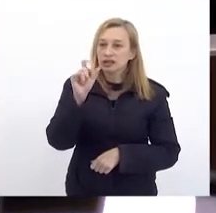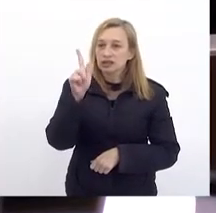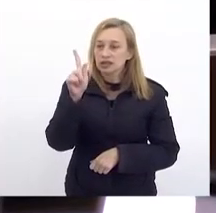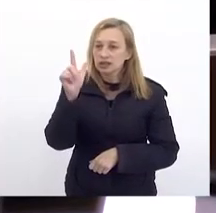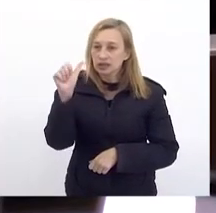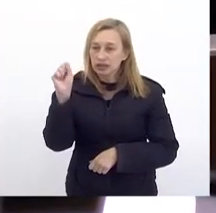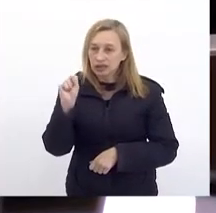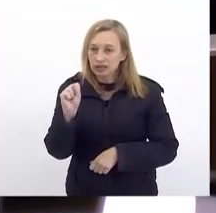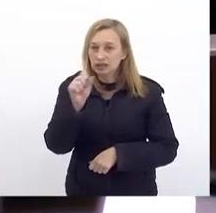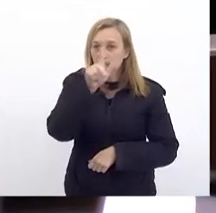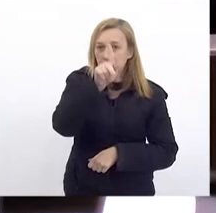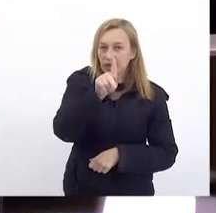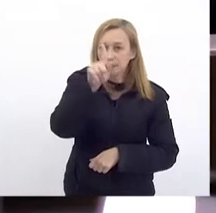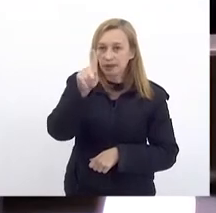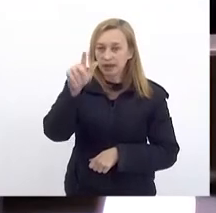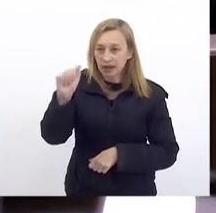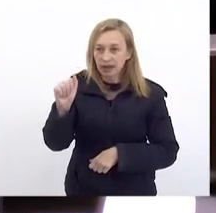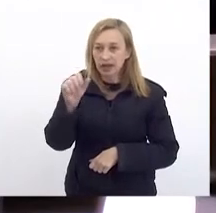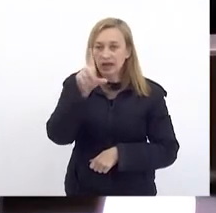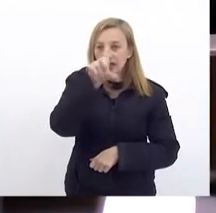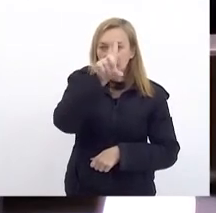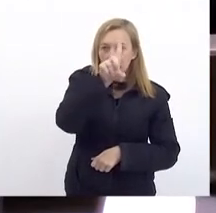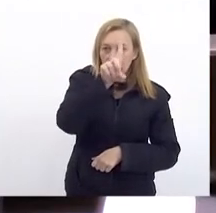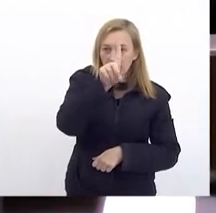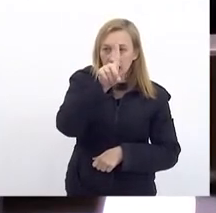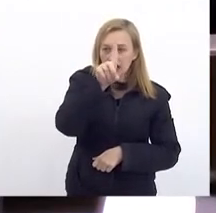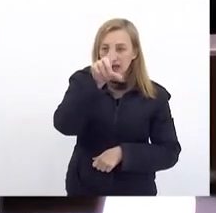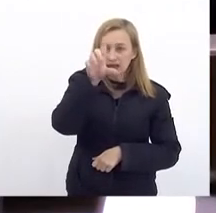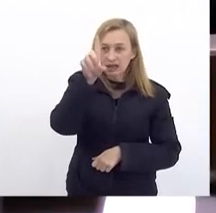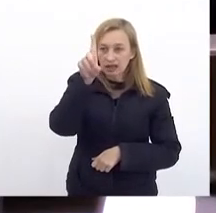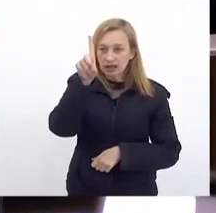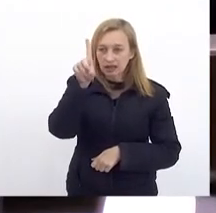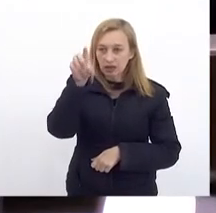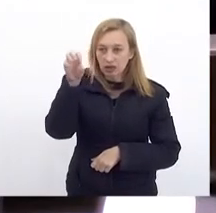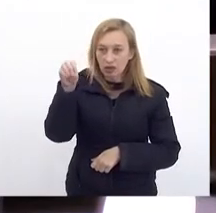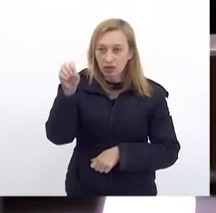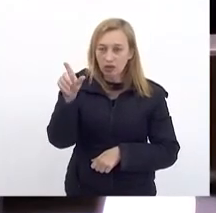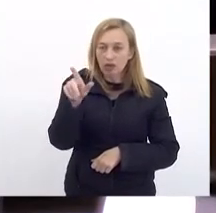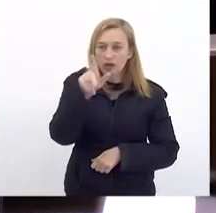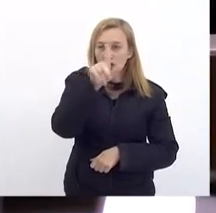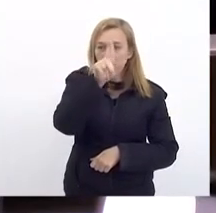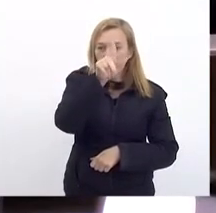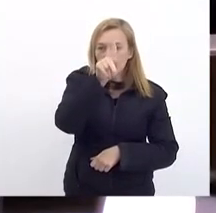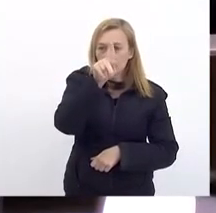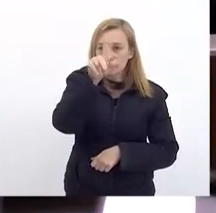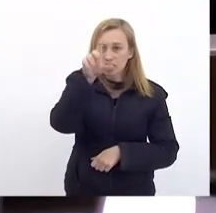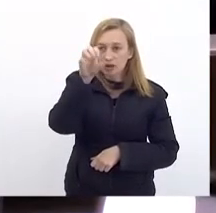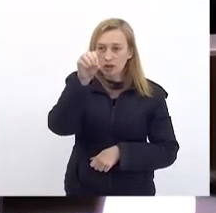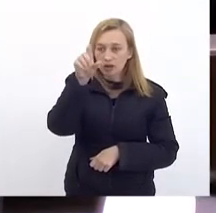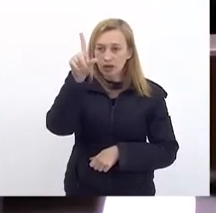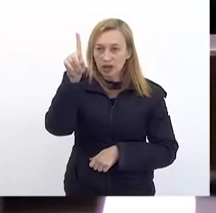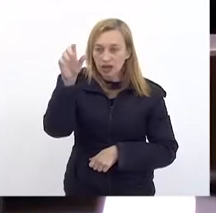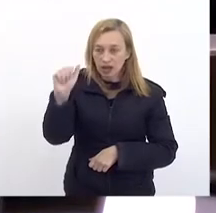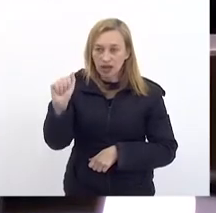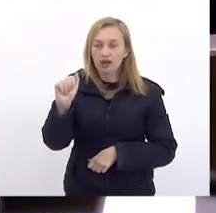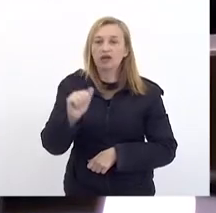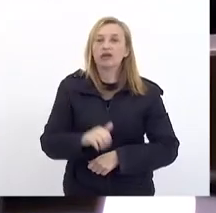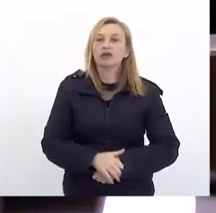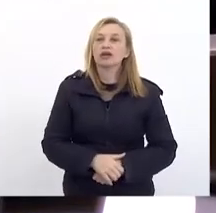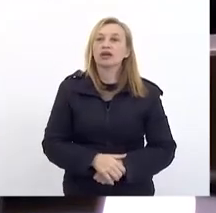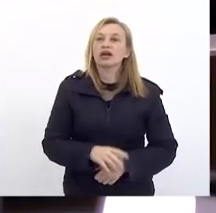PPA LDO E LOA Essas siglas Que nós convivemos